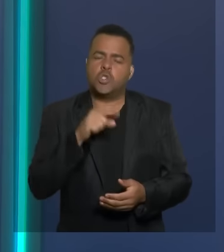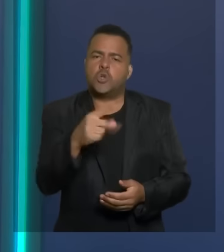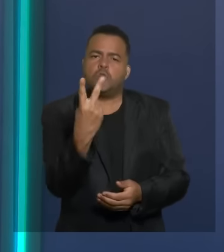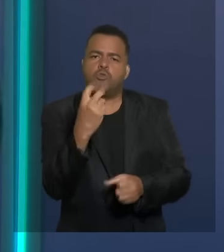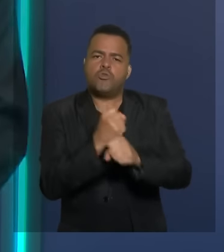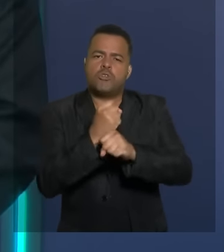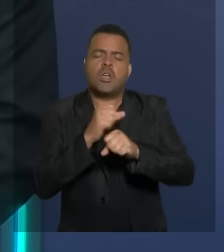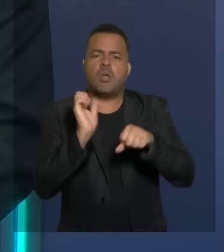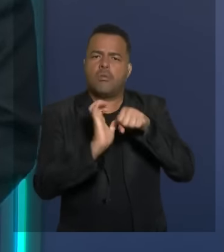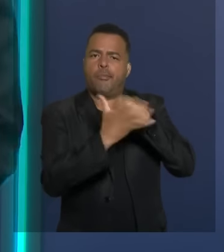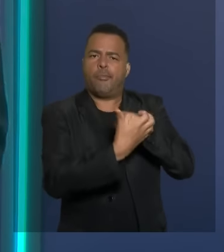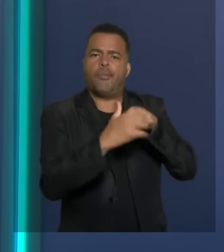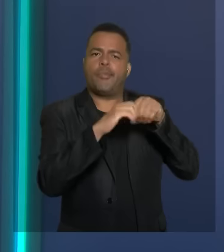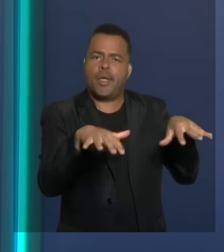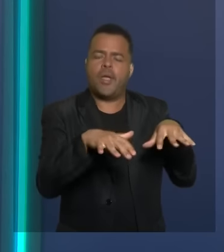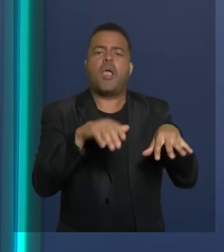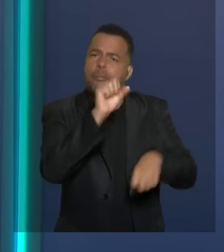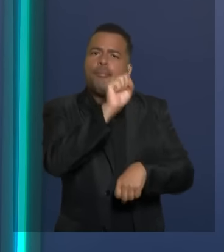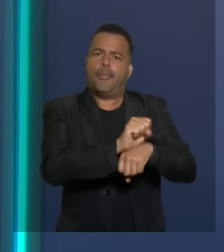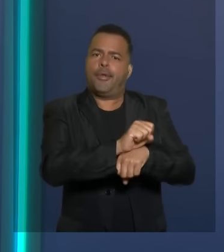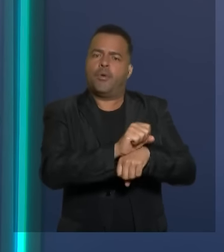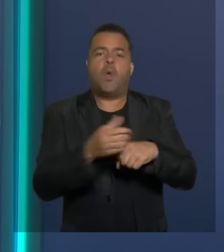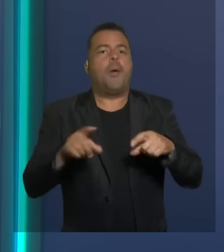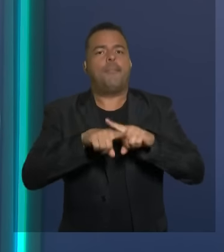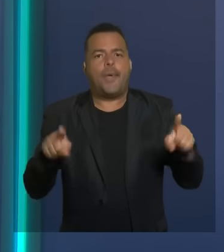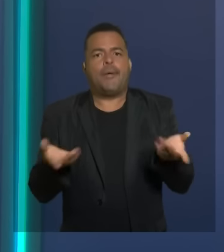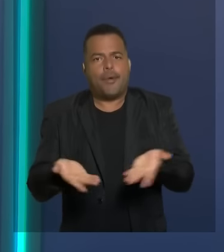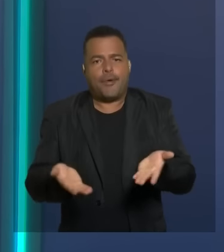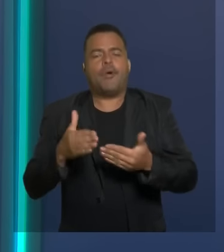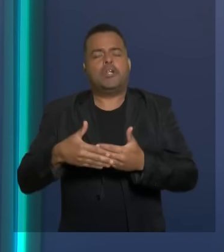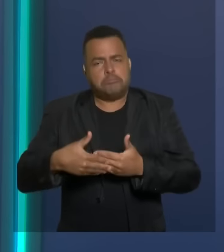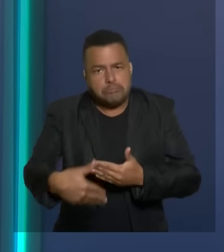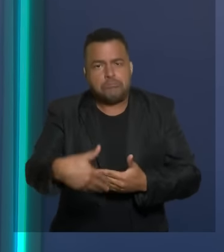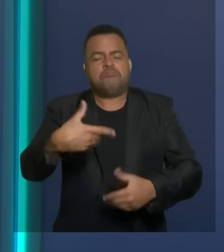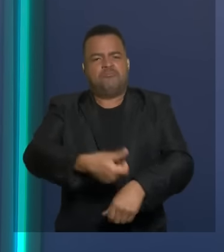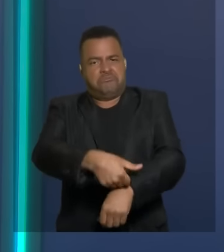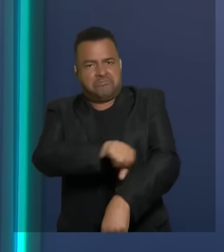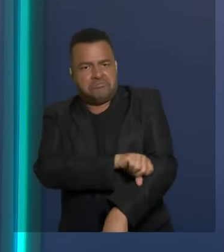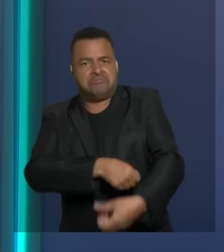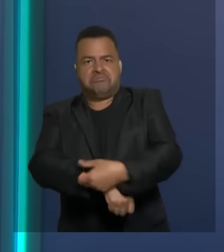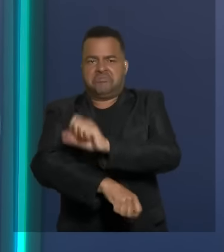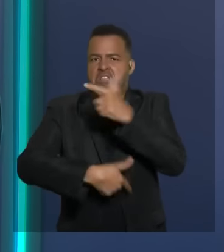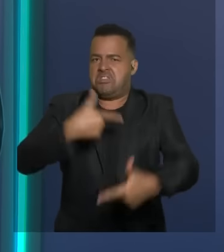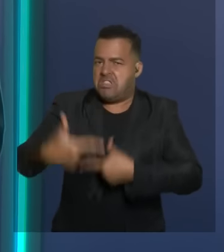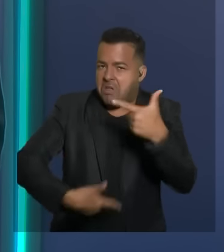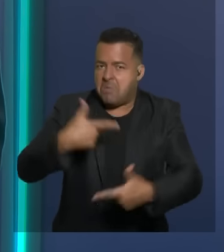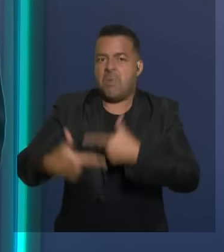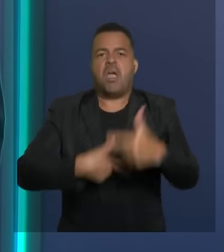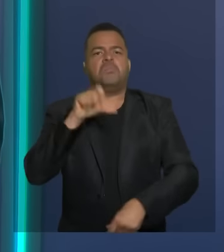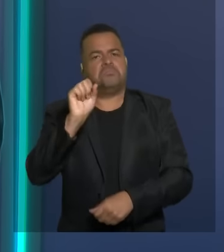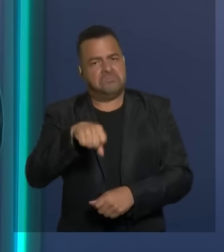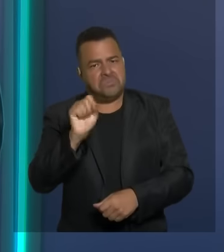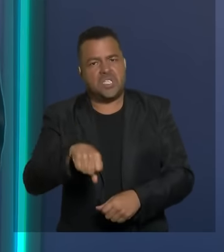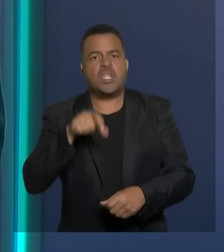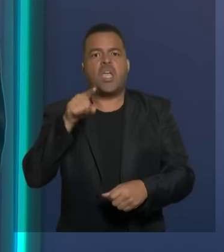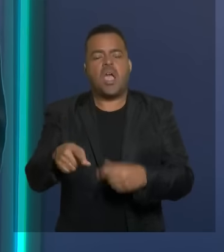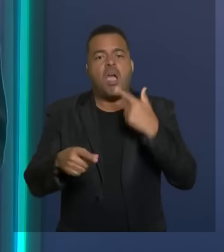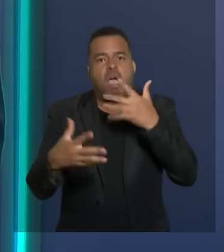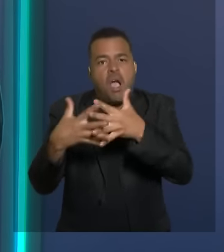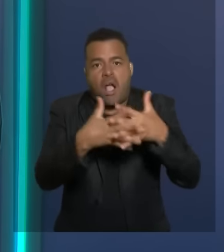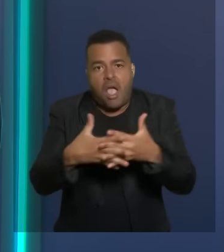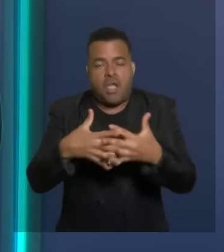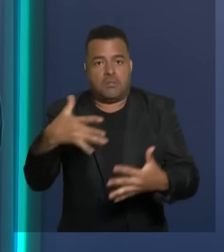a nossa saúde em Vitória da Conquista, com médico em todos os postos de saúde. A Carreta da Saúde já fez mais de 10 mil